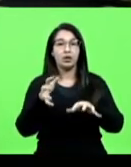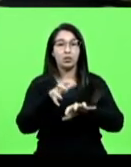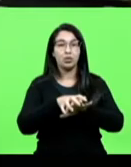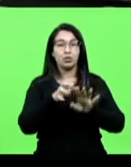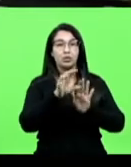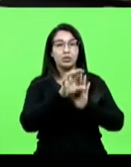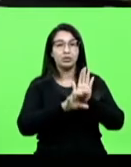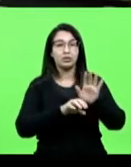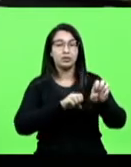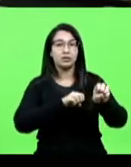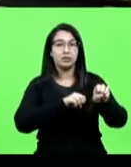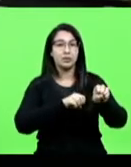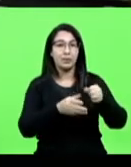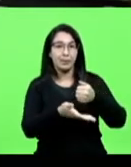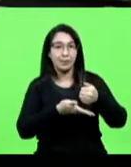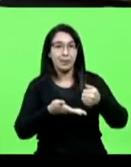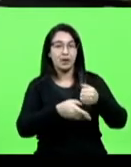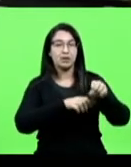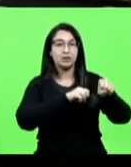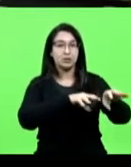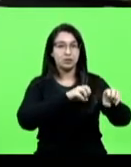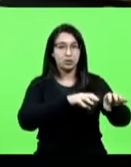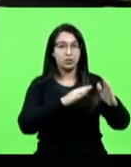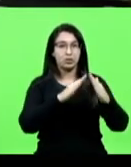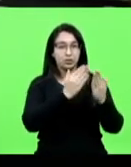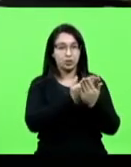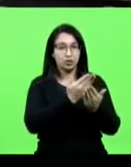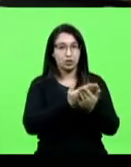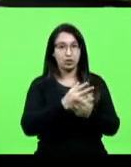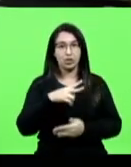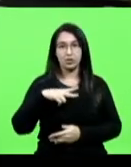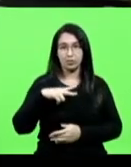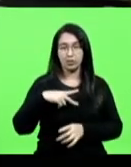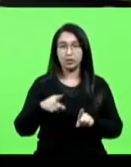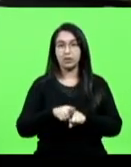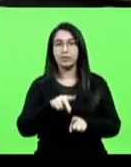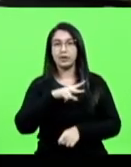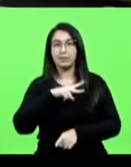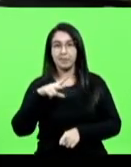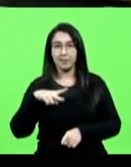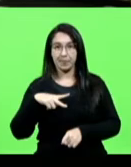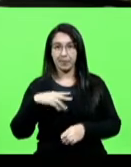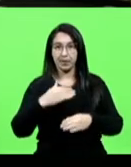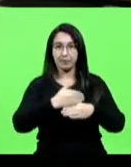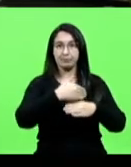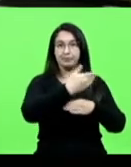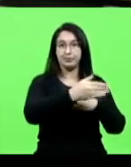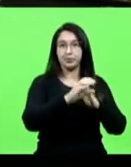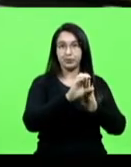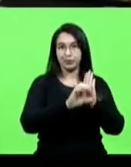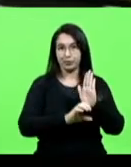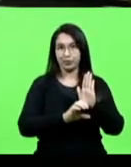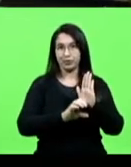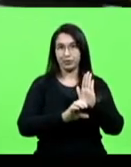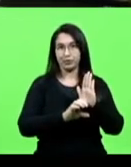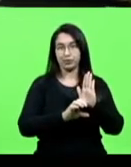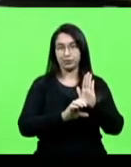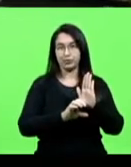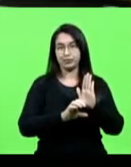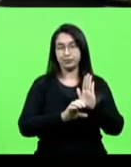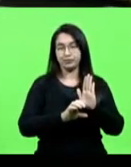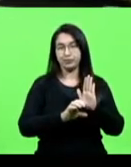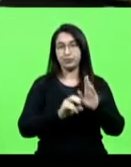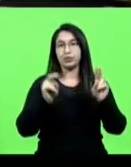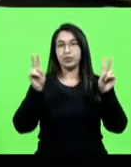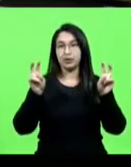básica das escolas públicas e privadas como atividade extracurricular, como esse o título, Conteúdo de